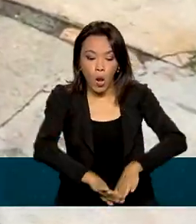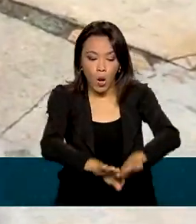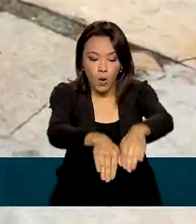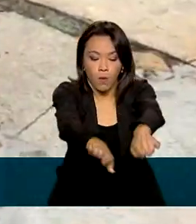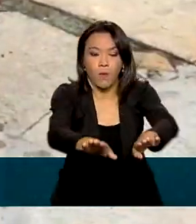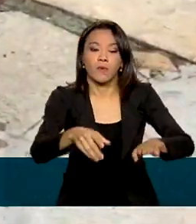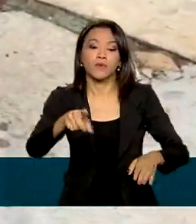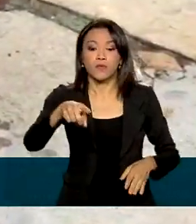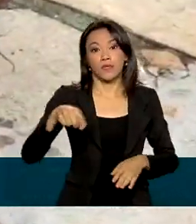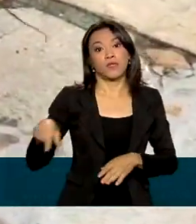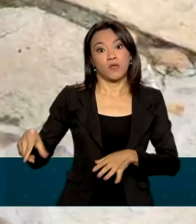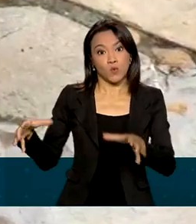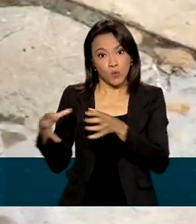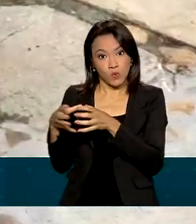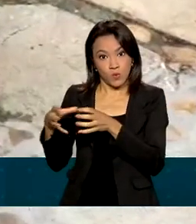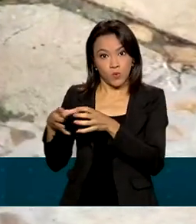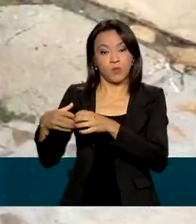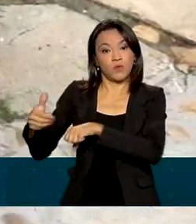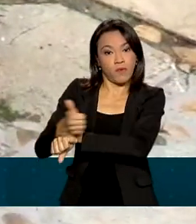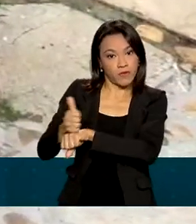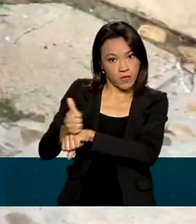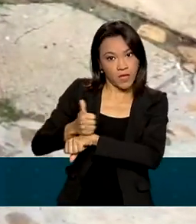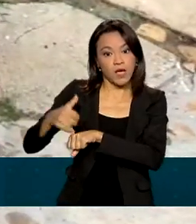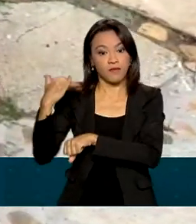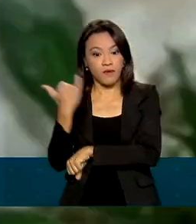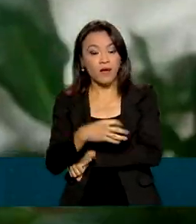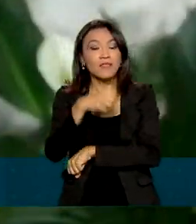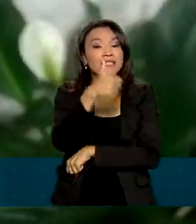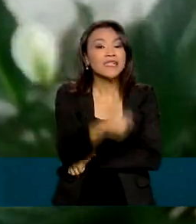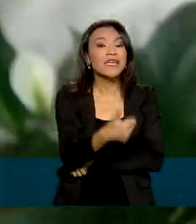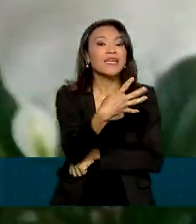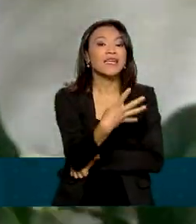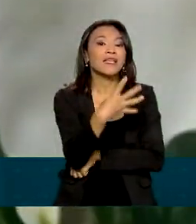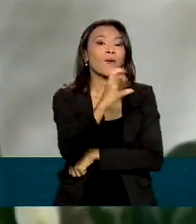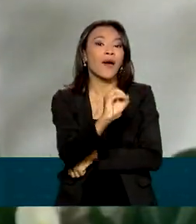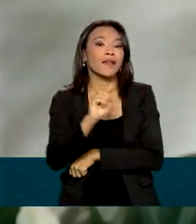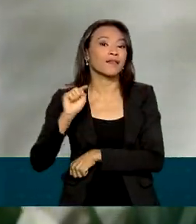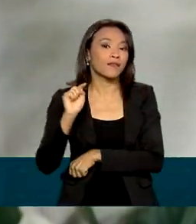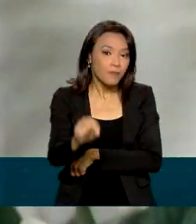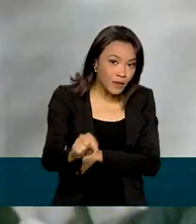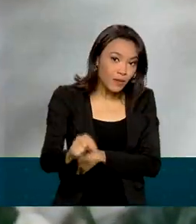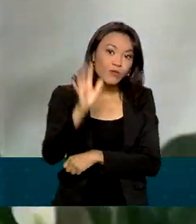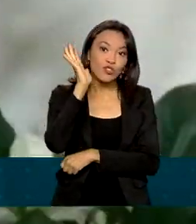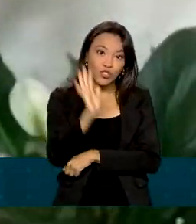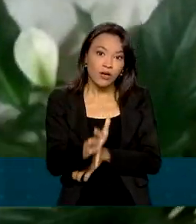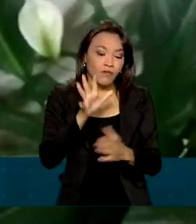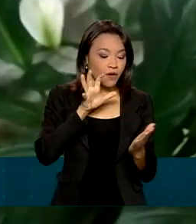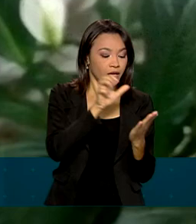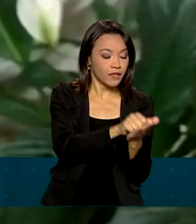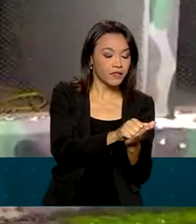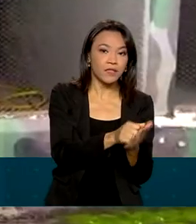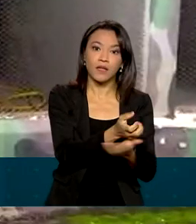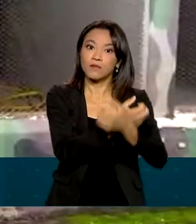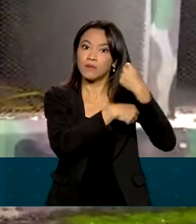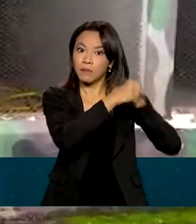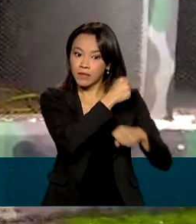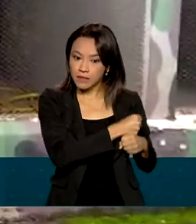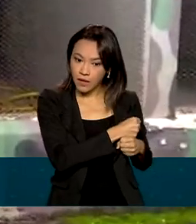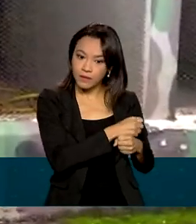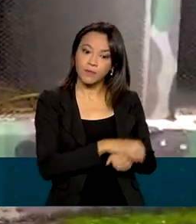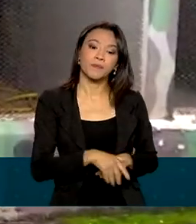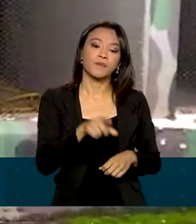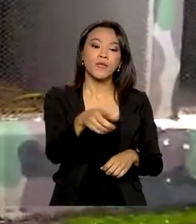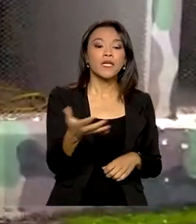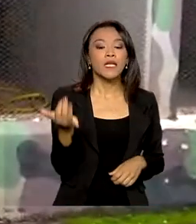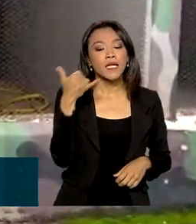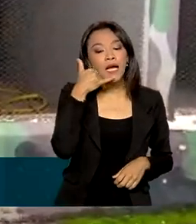órgãos ambientais, nada menos que 140 mil acidentes foram registrados no ano passado. Então ele vai ligar no